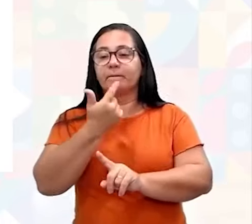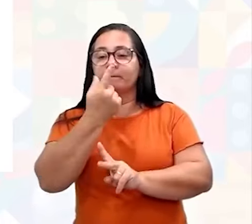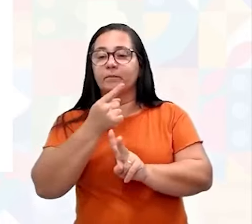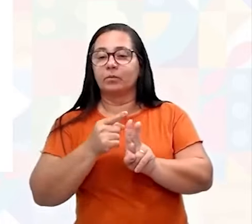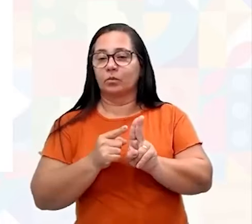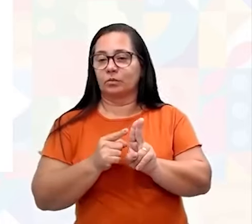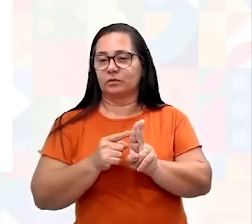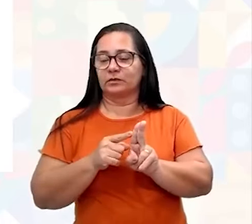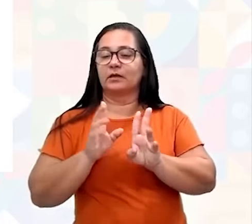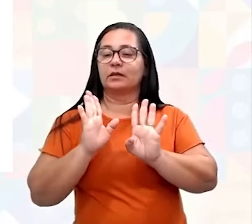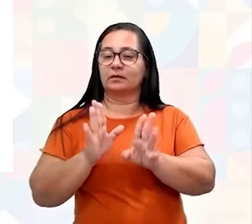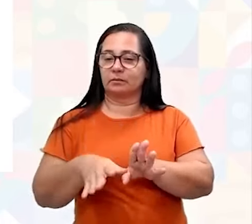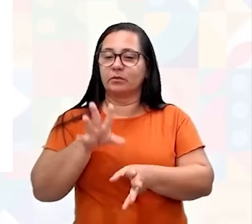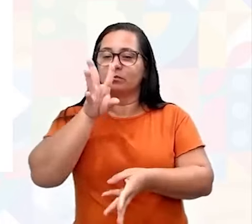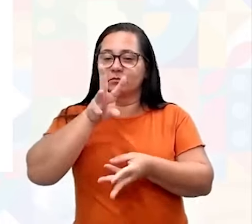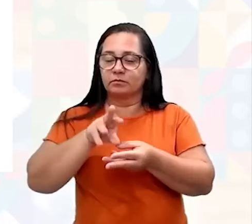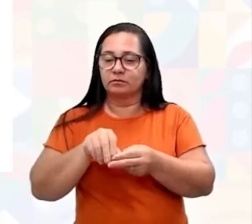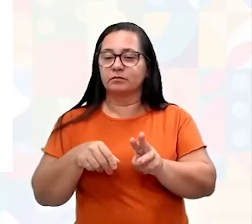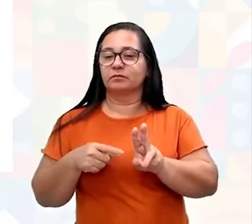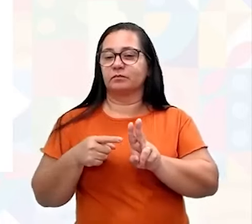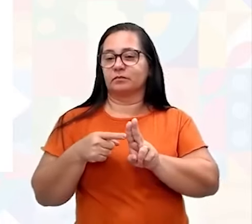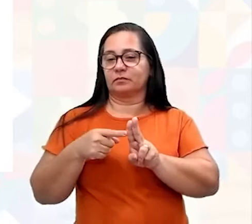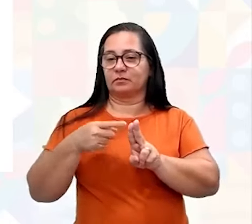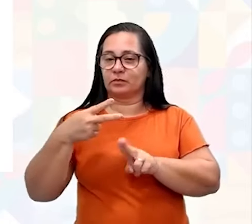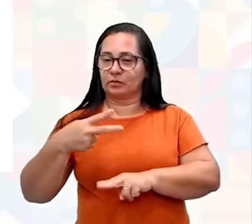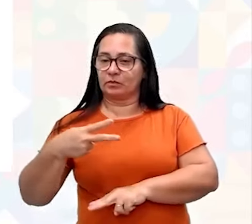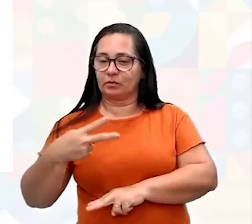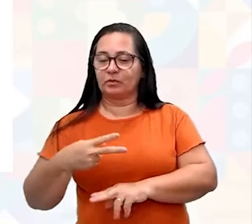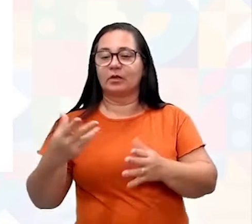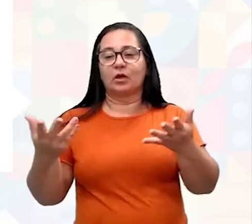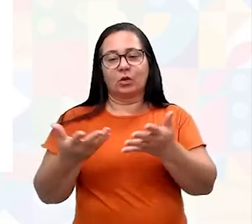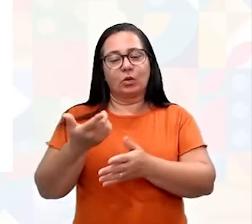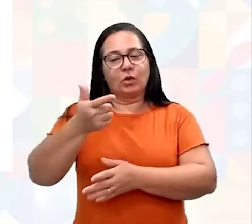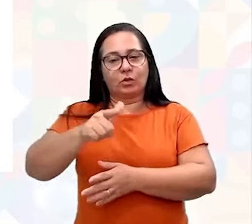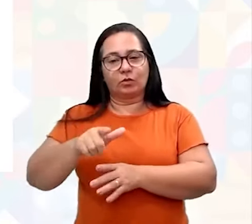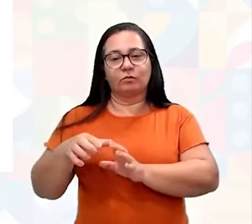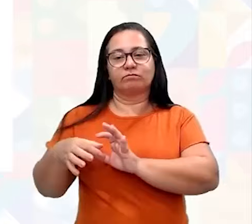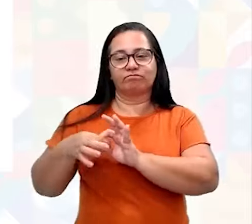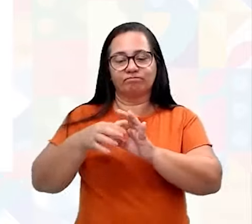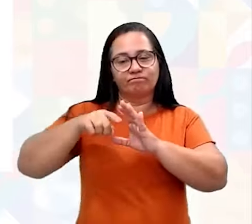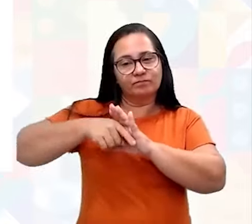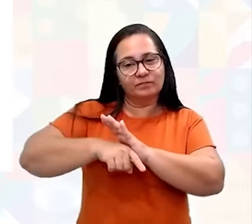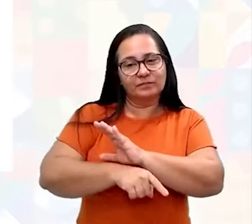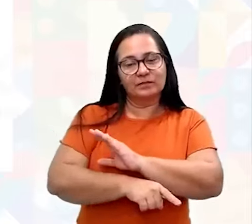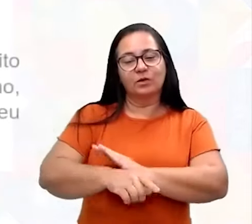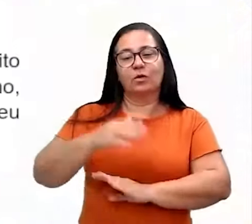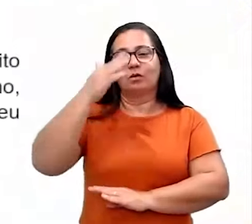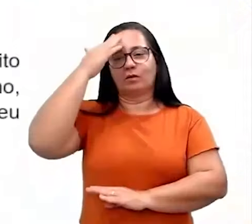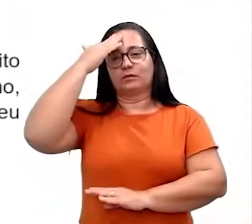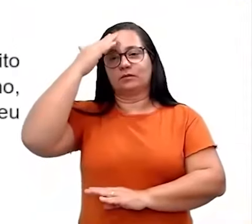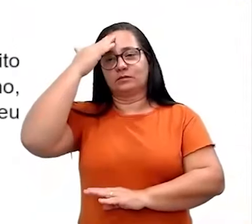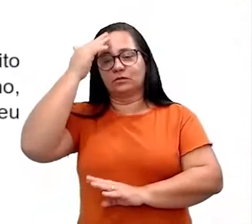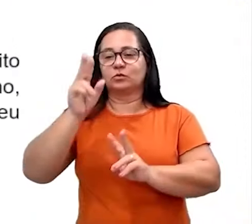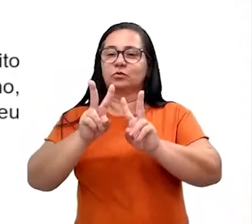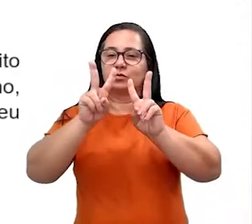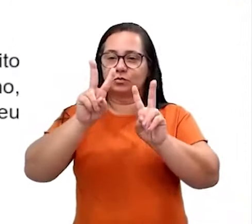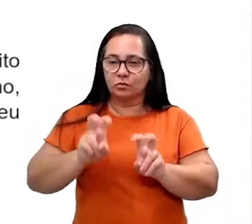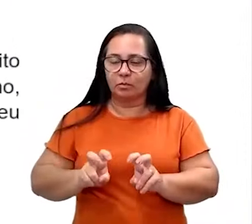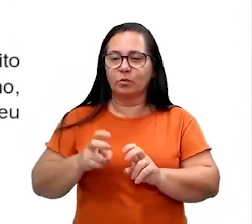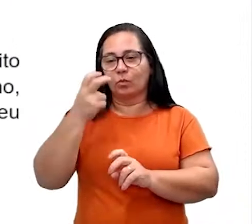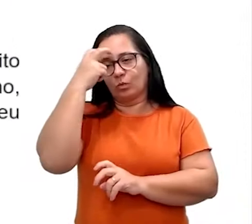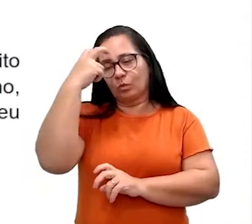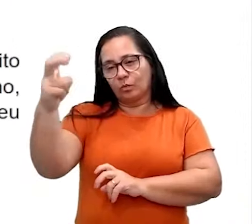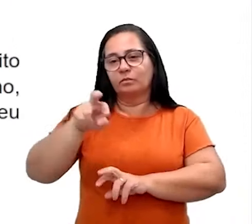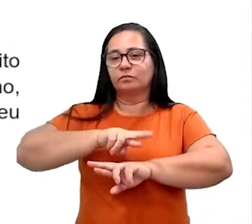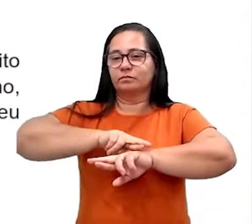e um pouco na segunda, mas vamos adentrar um pouco mais sobre esse contexto. Compreender o multiculturalismo